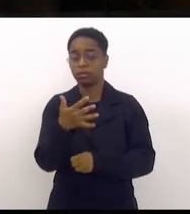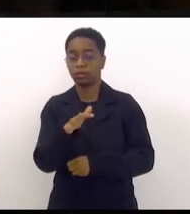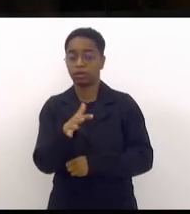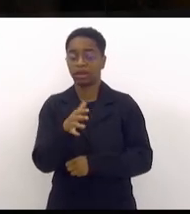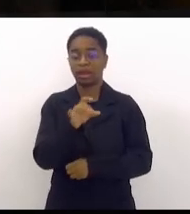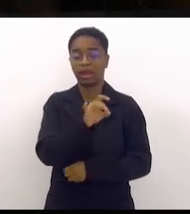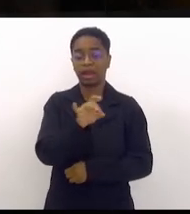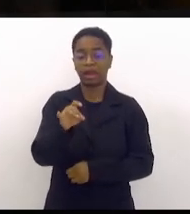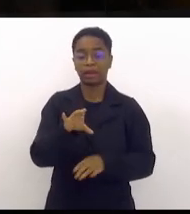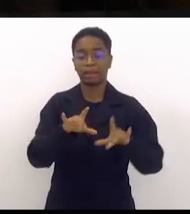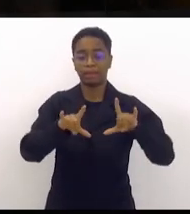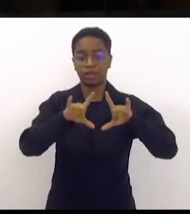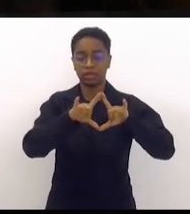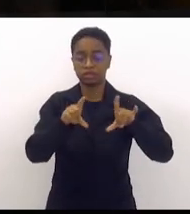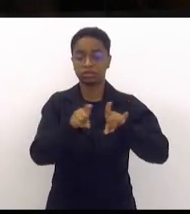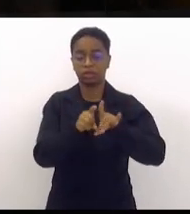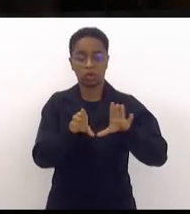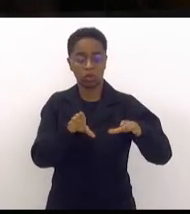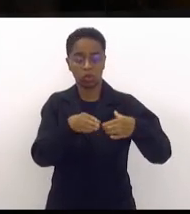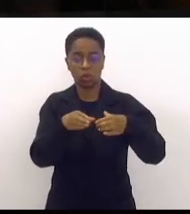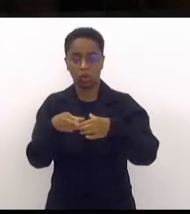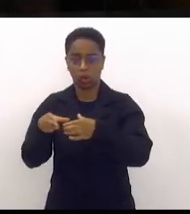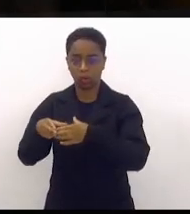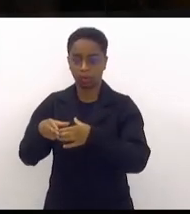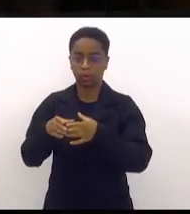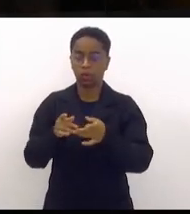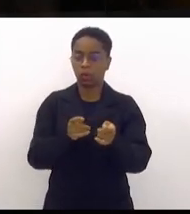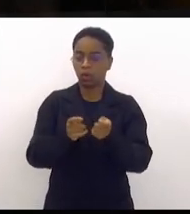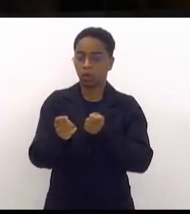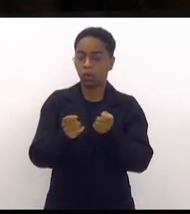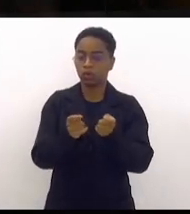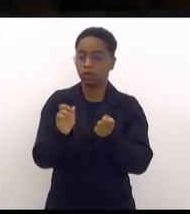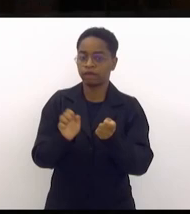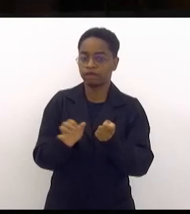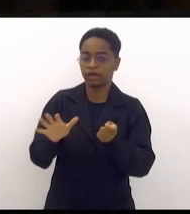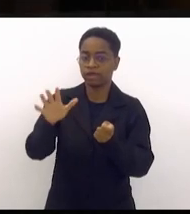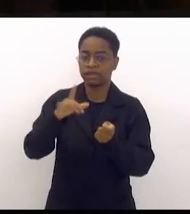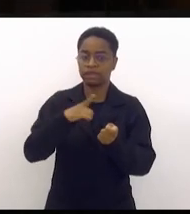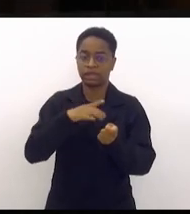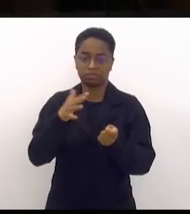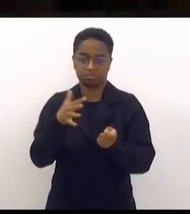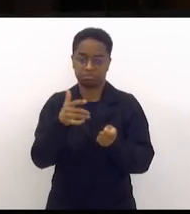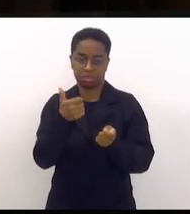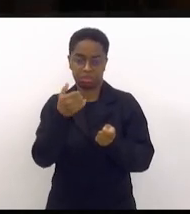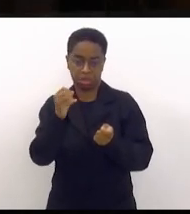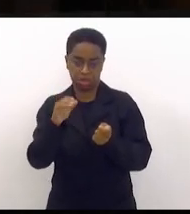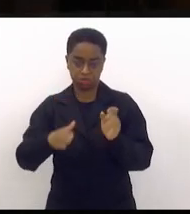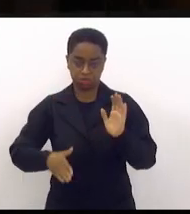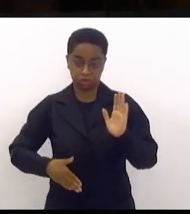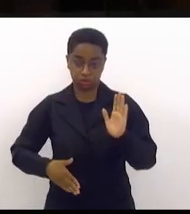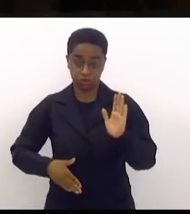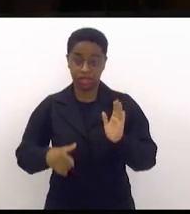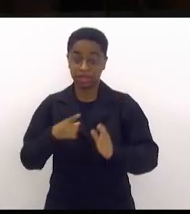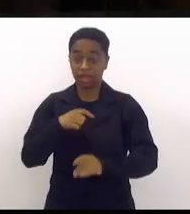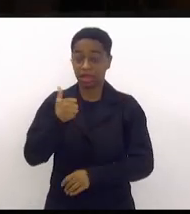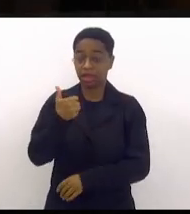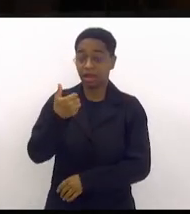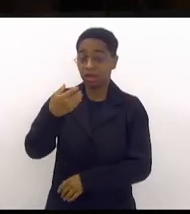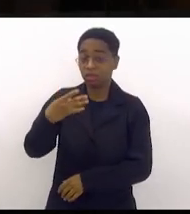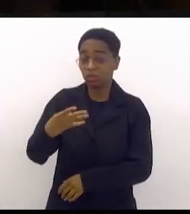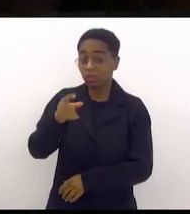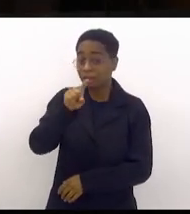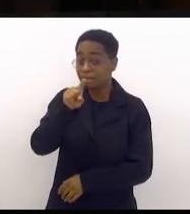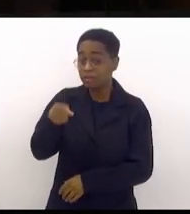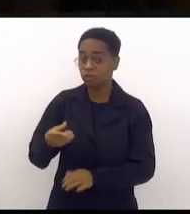cada coletivo de narco que domina uma comunidade tenha 10 bandidos, são 14 mil